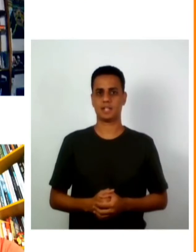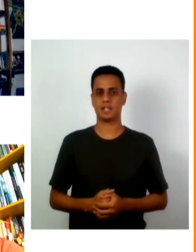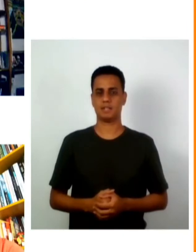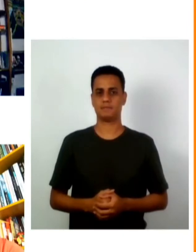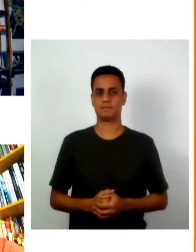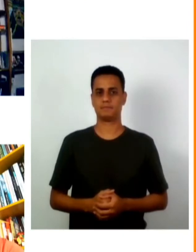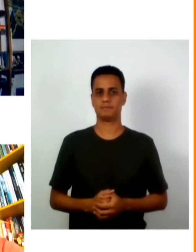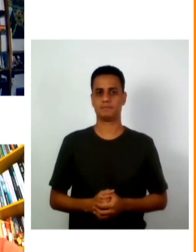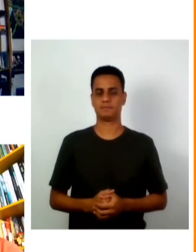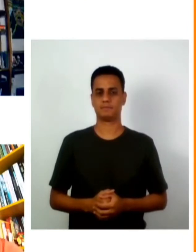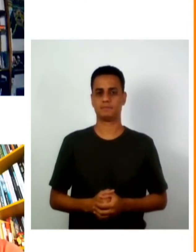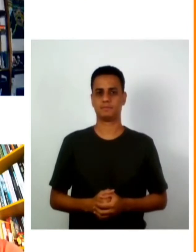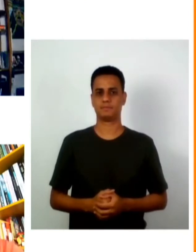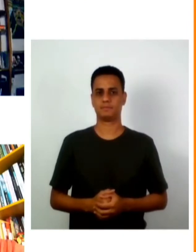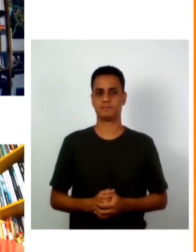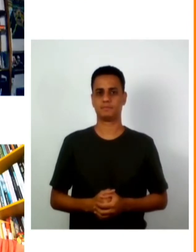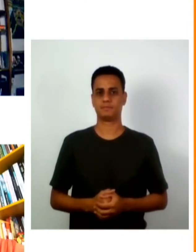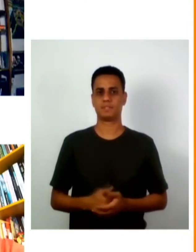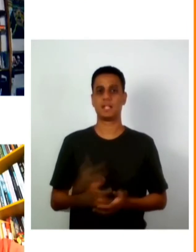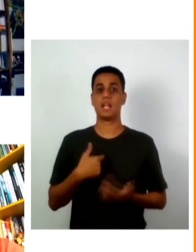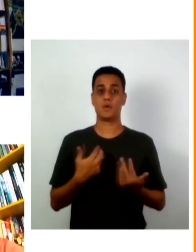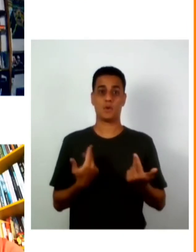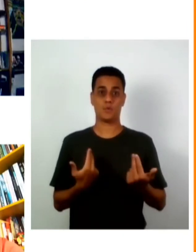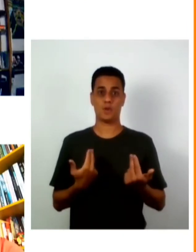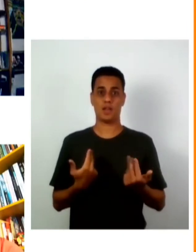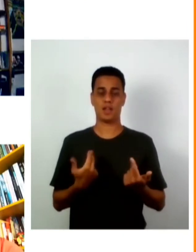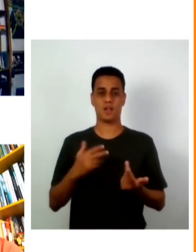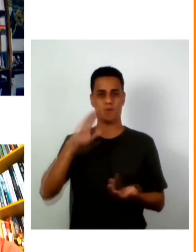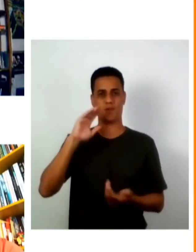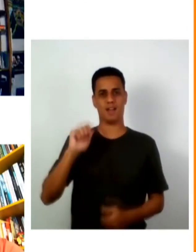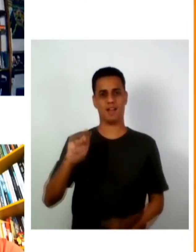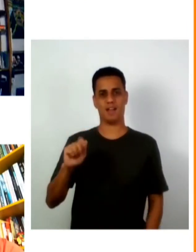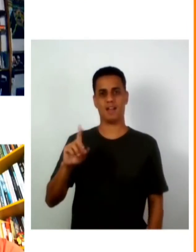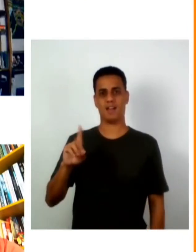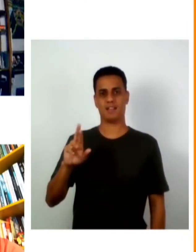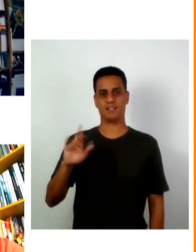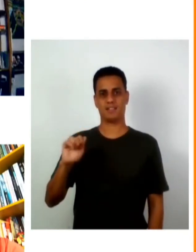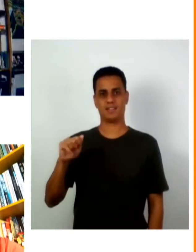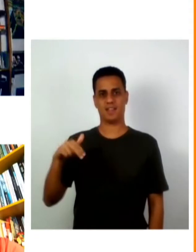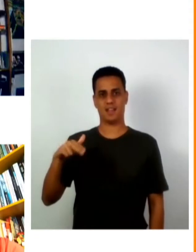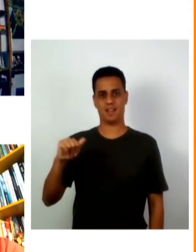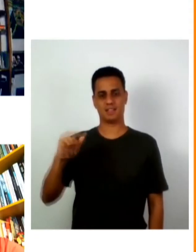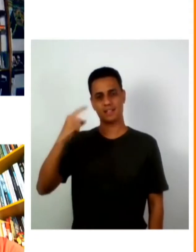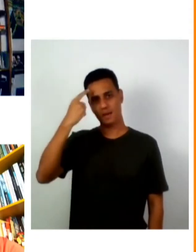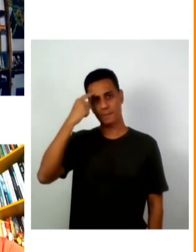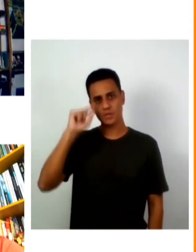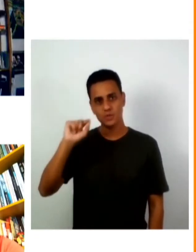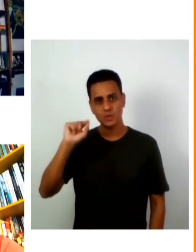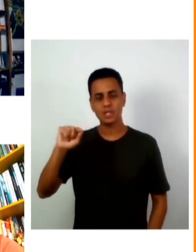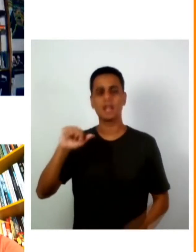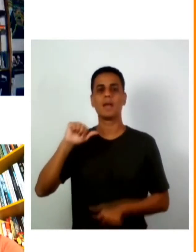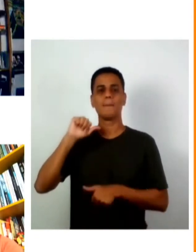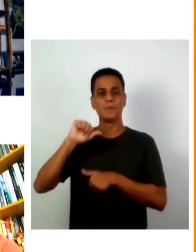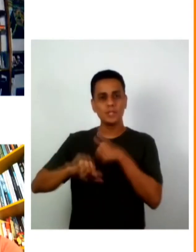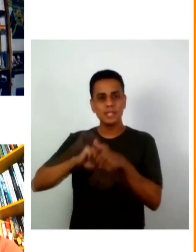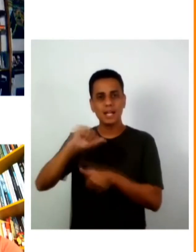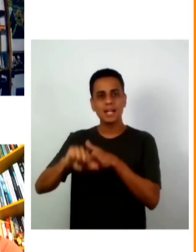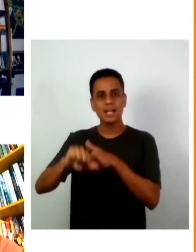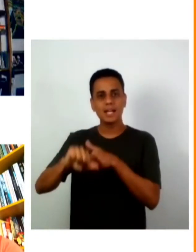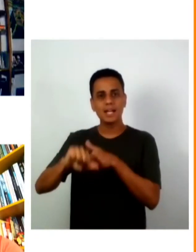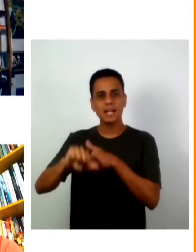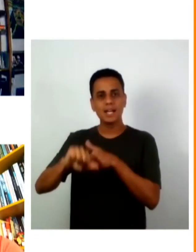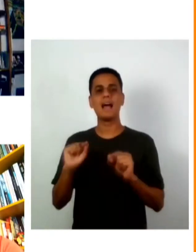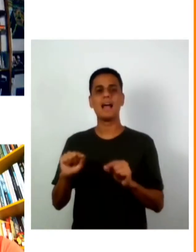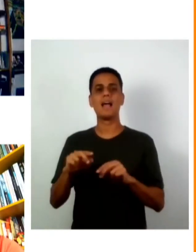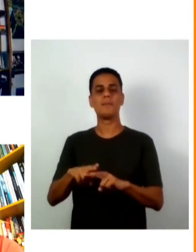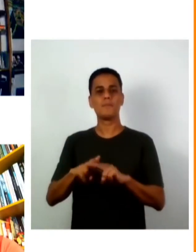porque Nelsor Mandela dizia porque Nelsor Mandela dizia que muitas mudanças se dão por persuasão